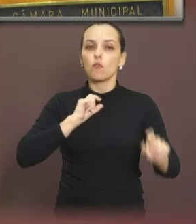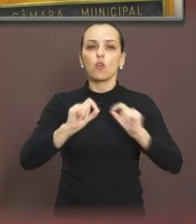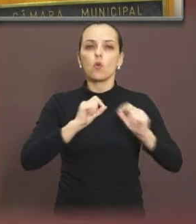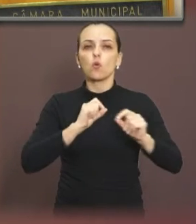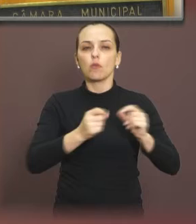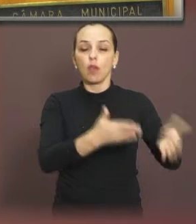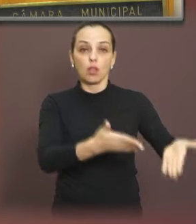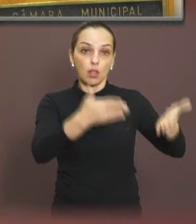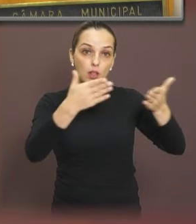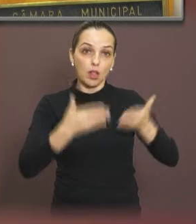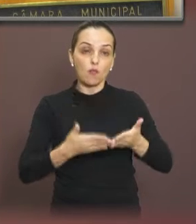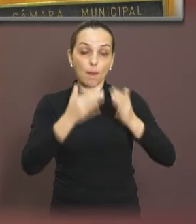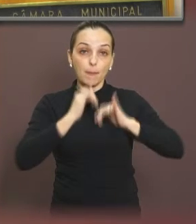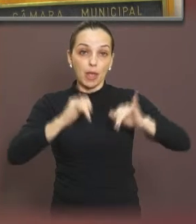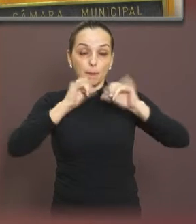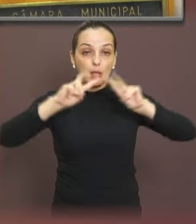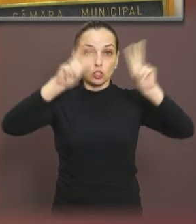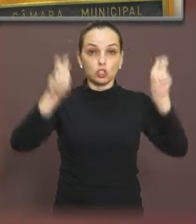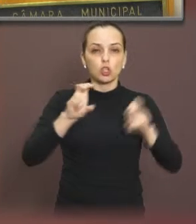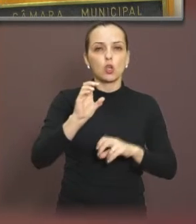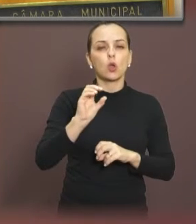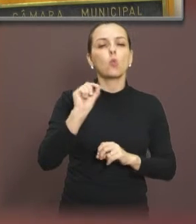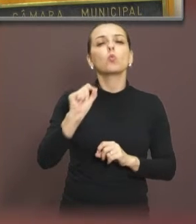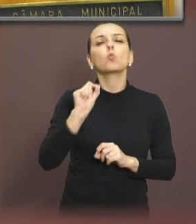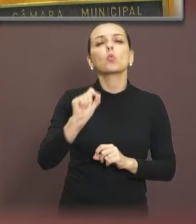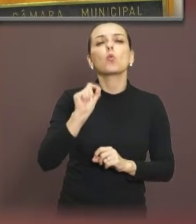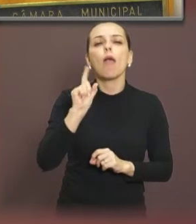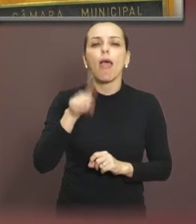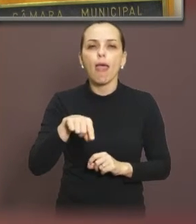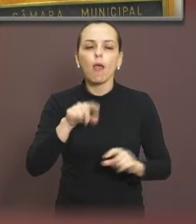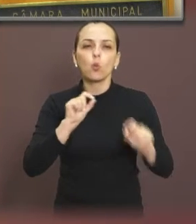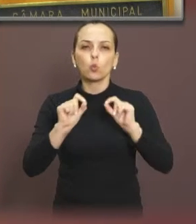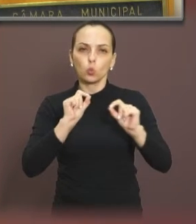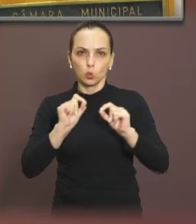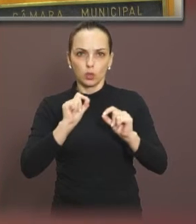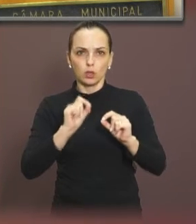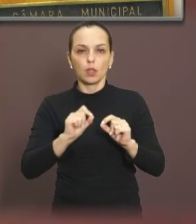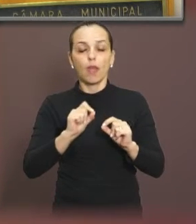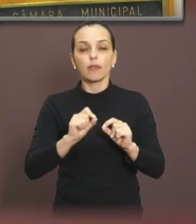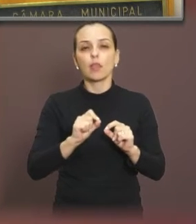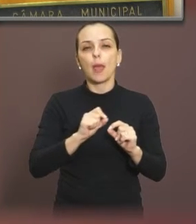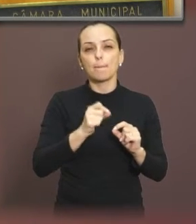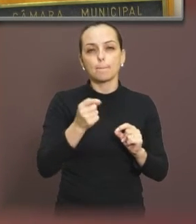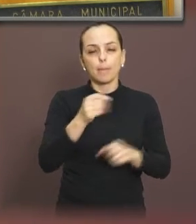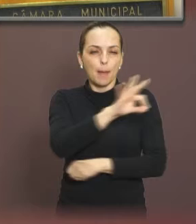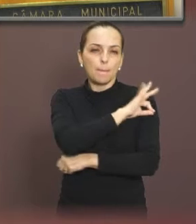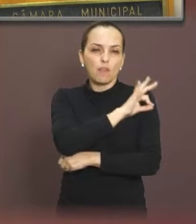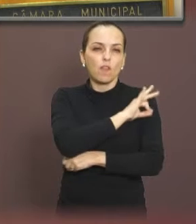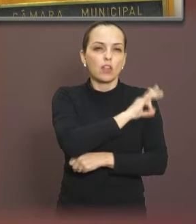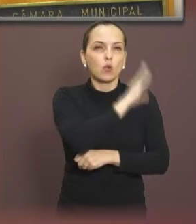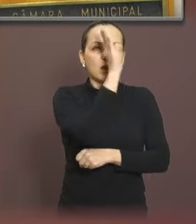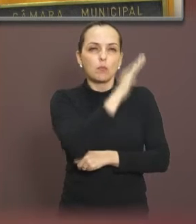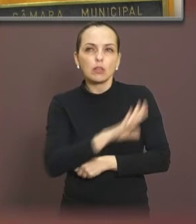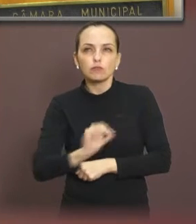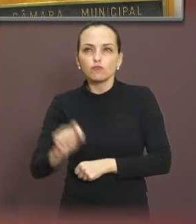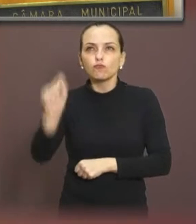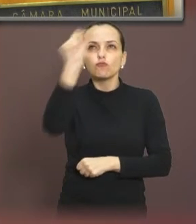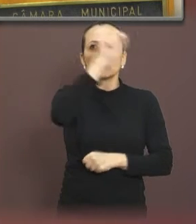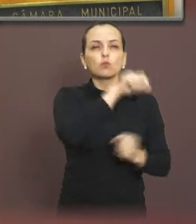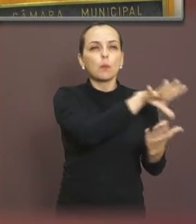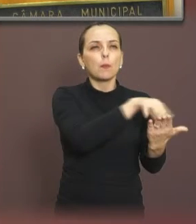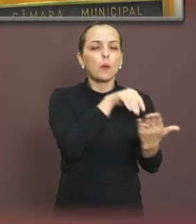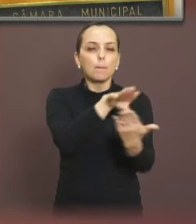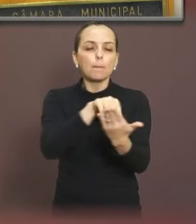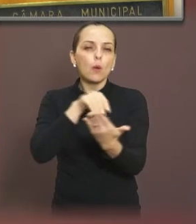recebemos a campanha O que é? que foi promovida pela Prefeitura, copiada, inclusive, por outras prefeituras no Brasil, onde traz